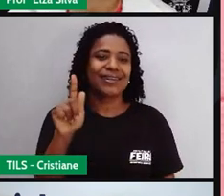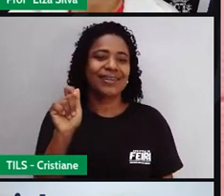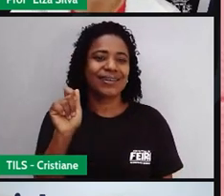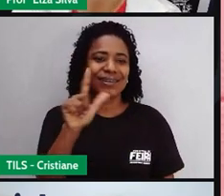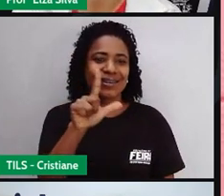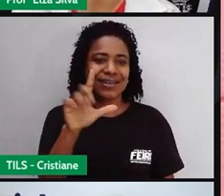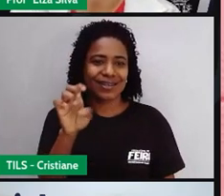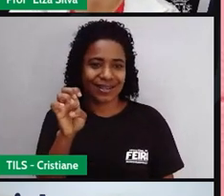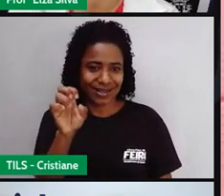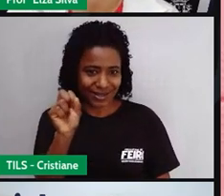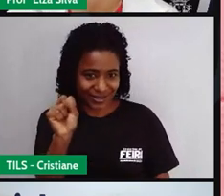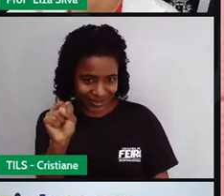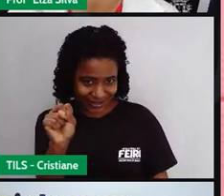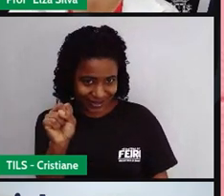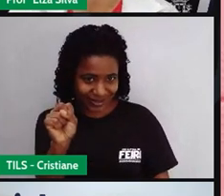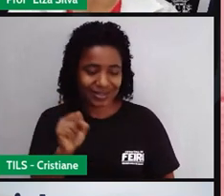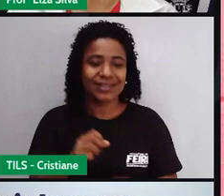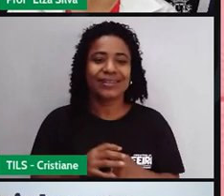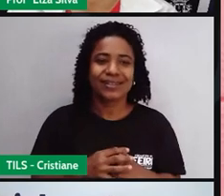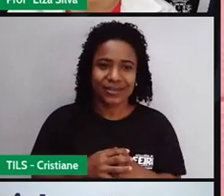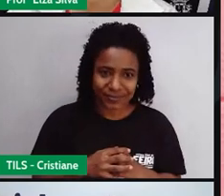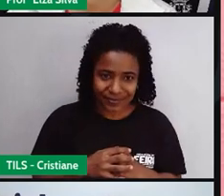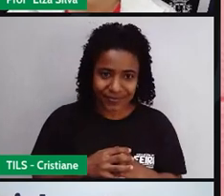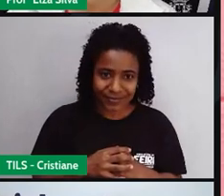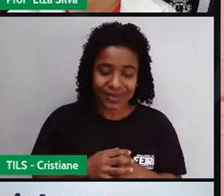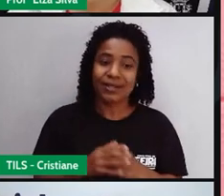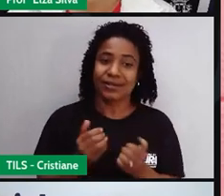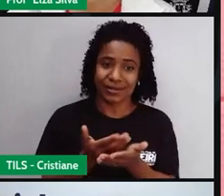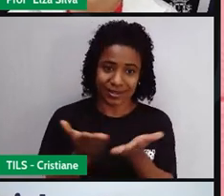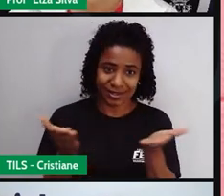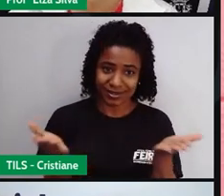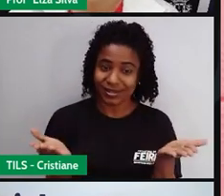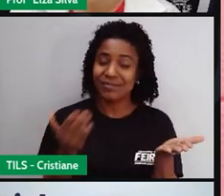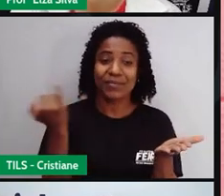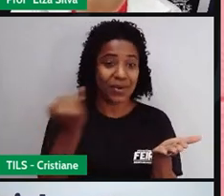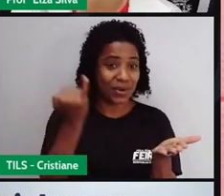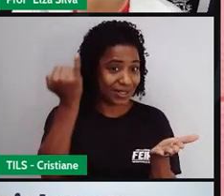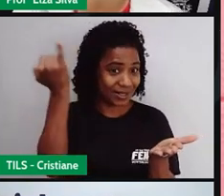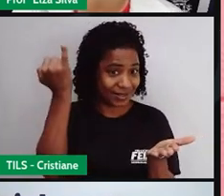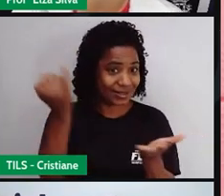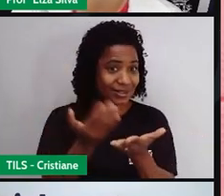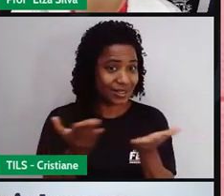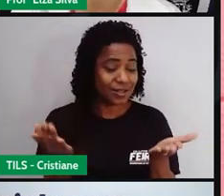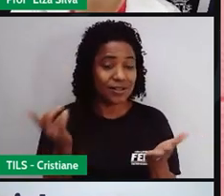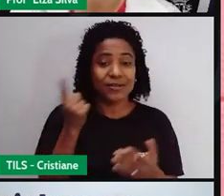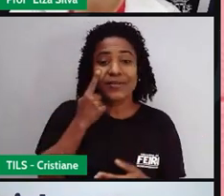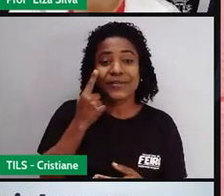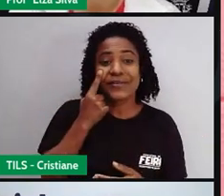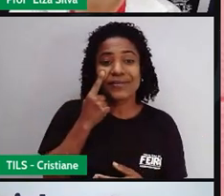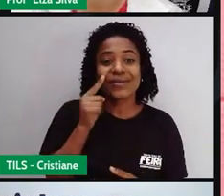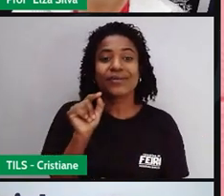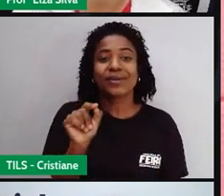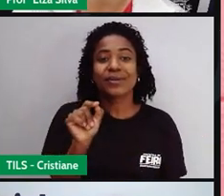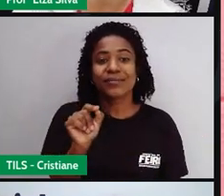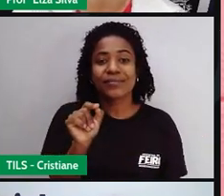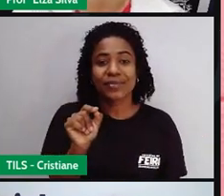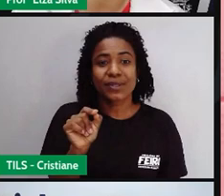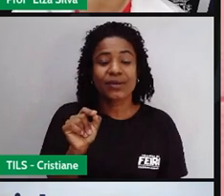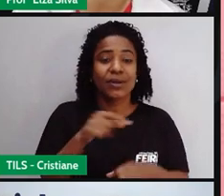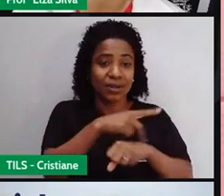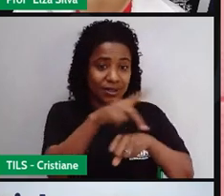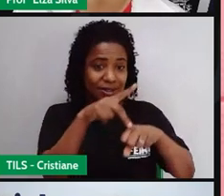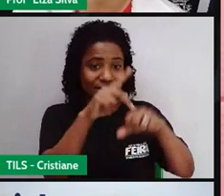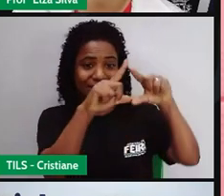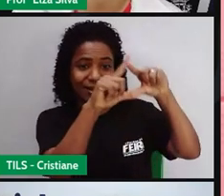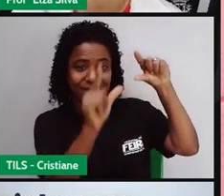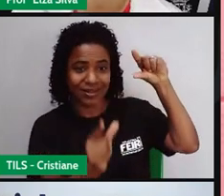E é importante, Andréia, né, estudantes, né, nossos estudantes, a gente observar que vejam que na África